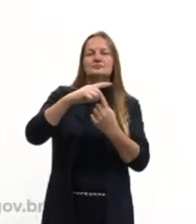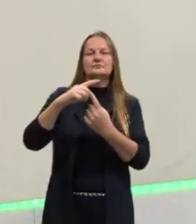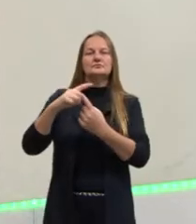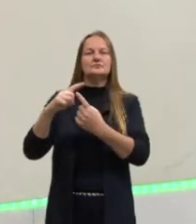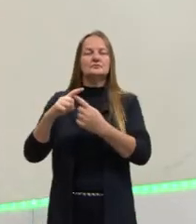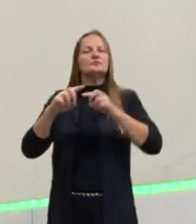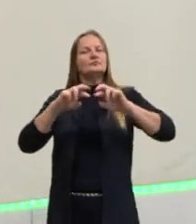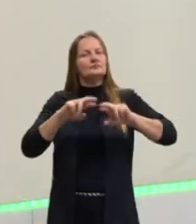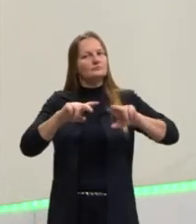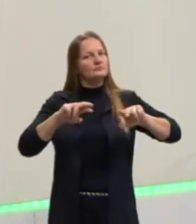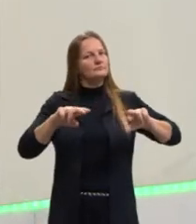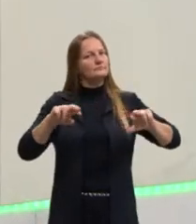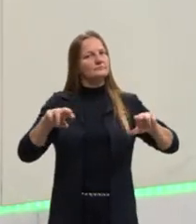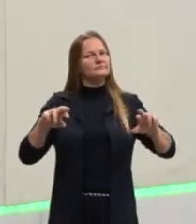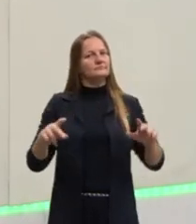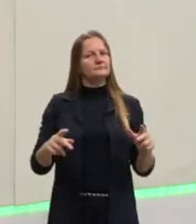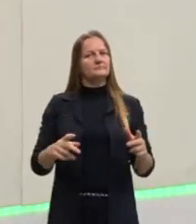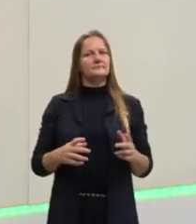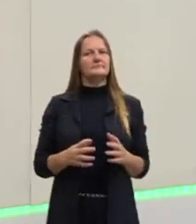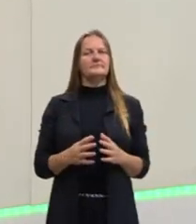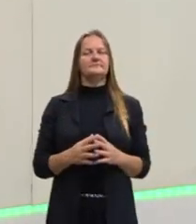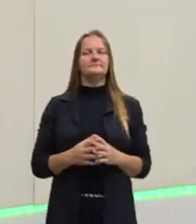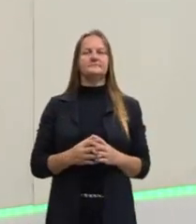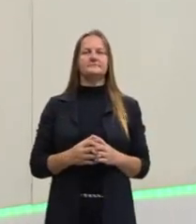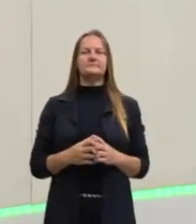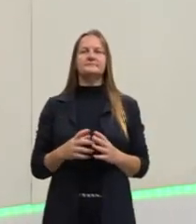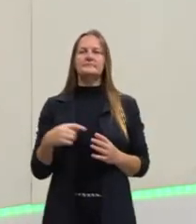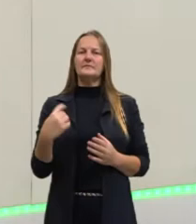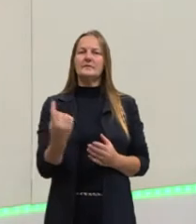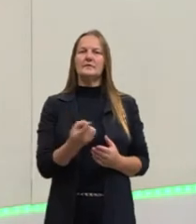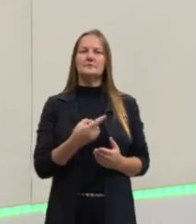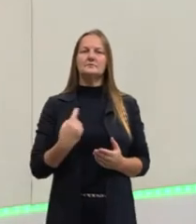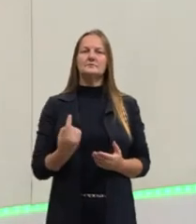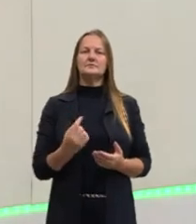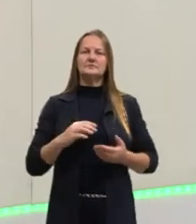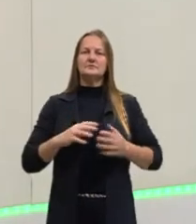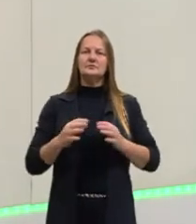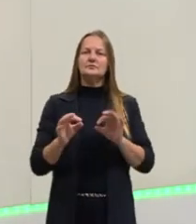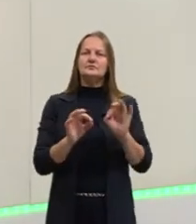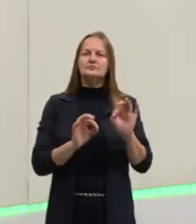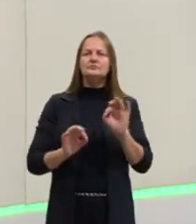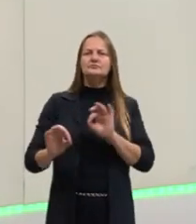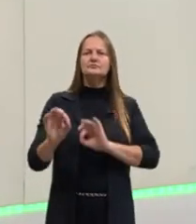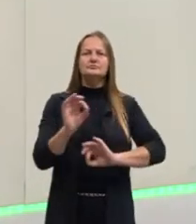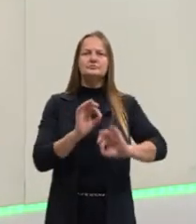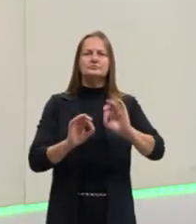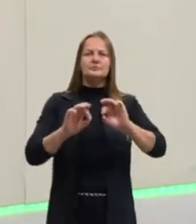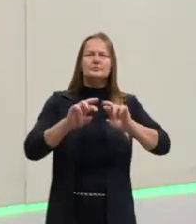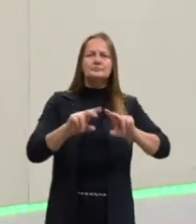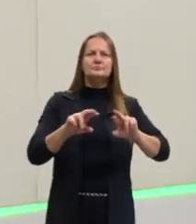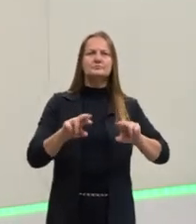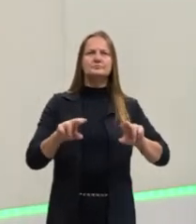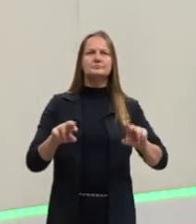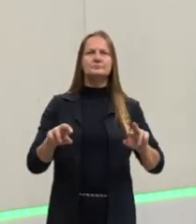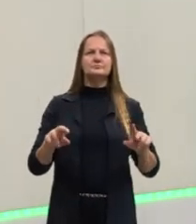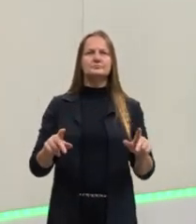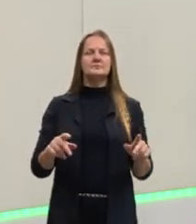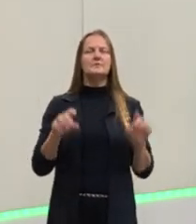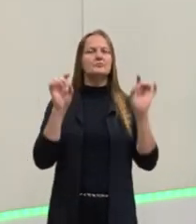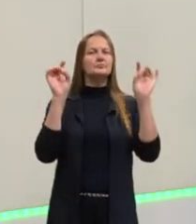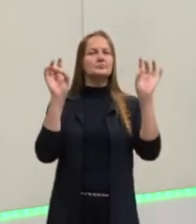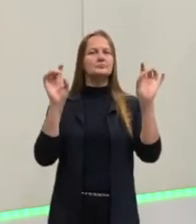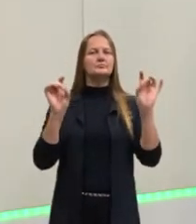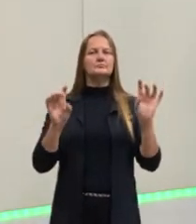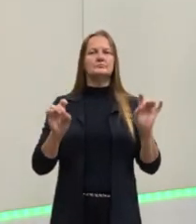variados e nessa variedade nós temos então especificidades